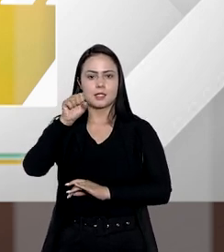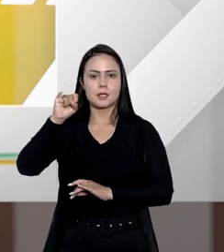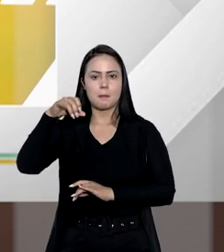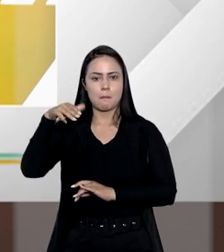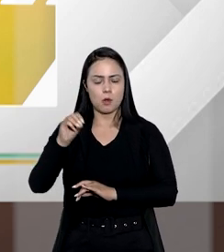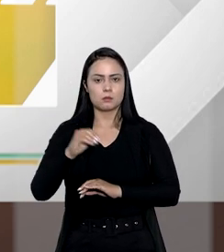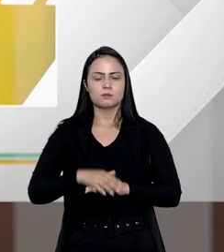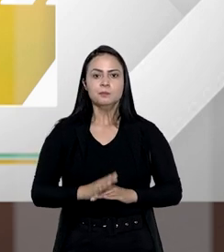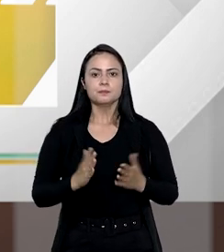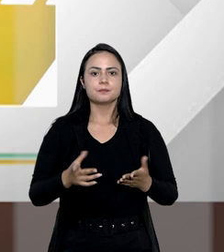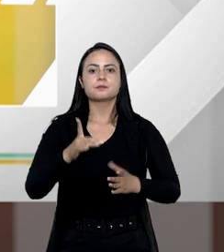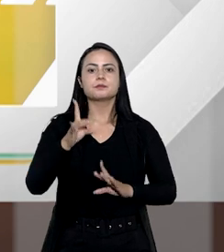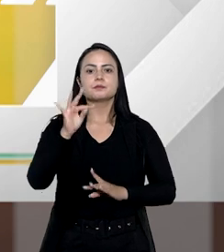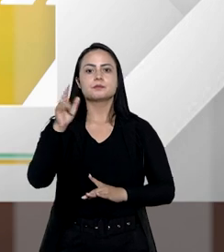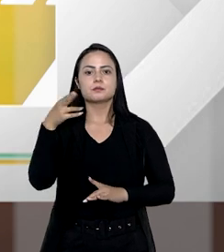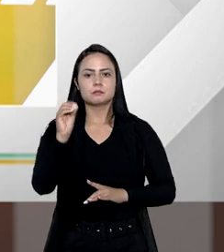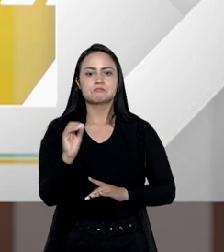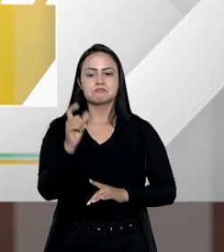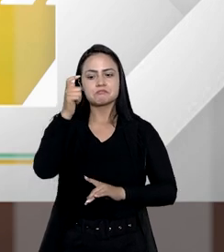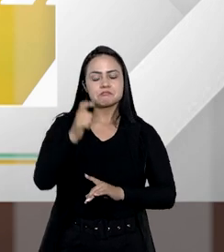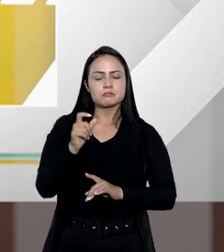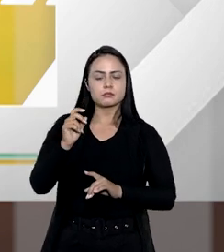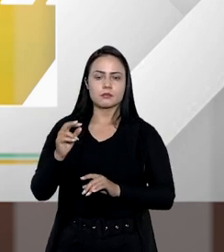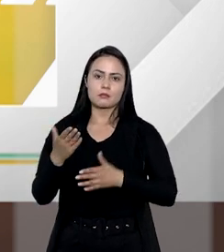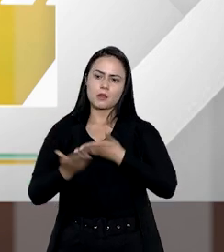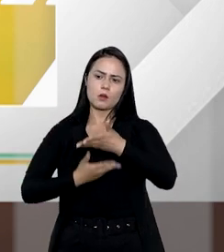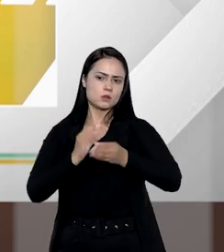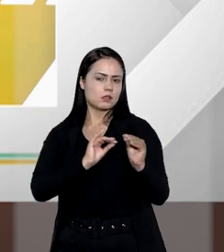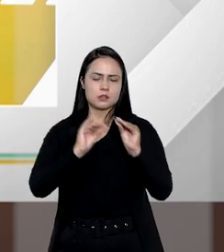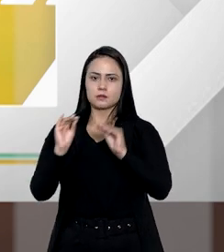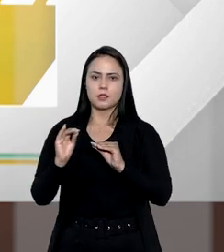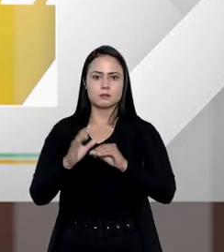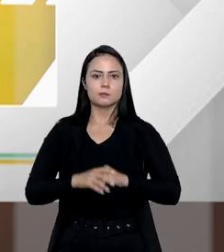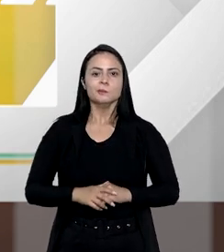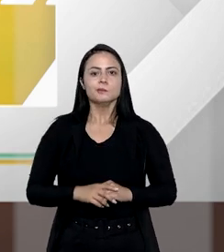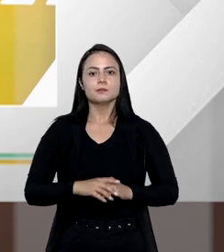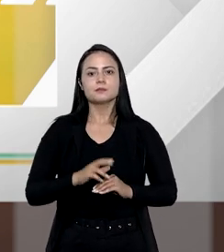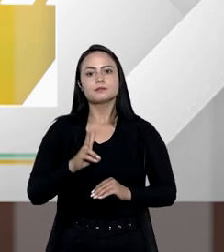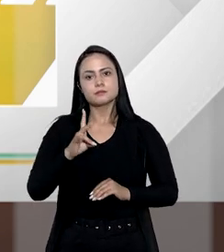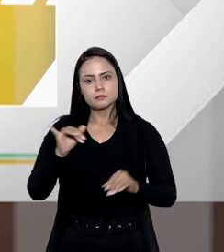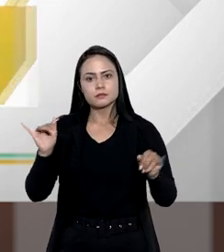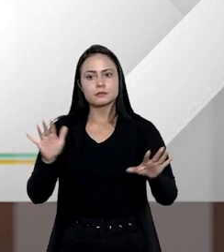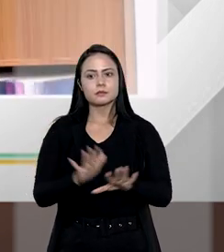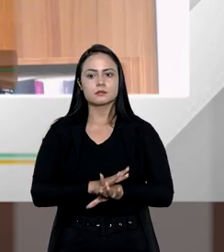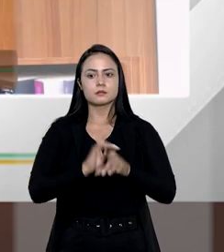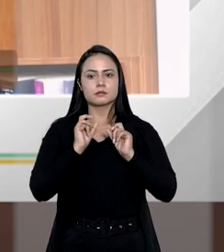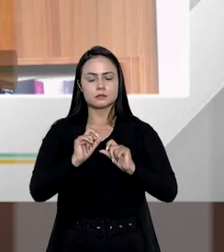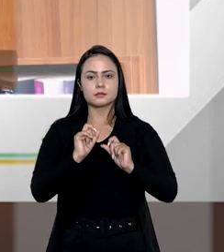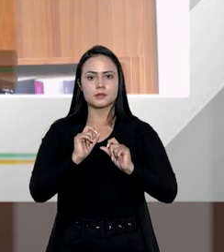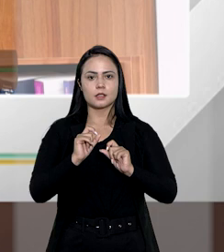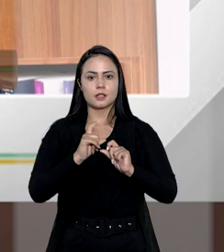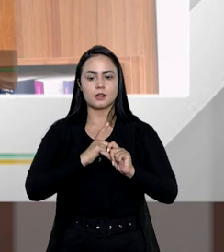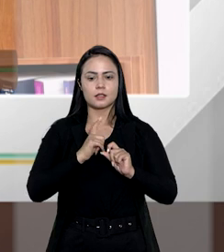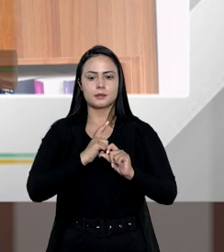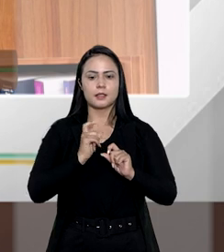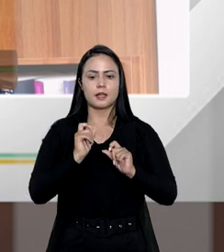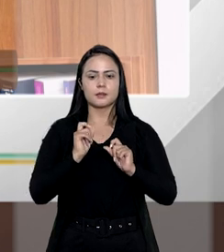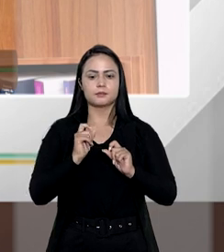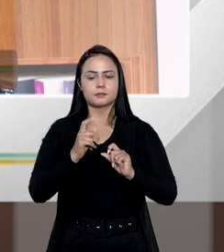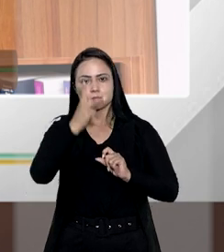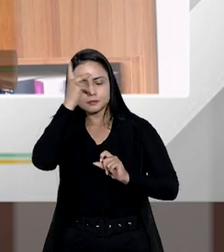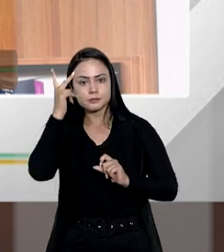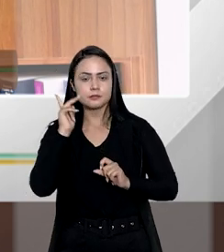Pois é, Tiago. Em regra, os direitos de personalidade não se transferem. eles vão cessar com a existência da pessoa natural.